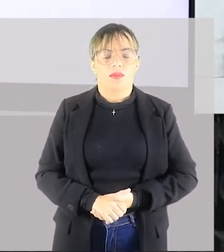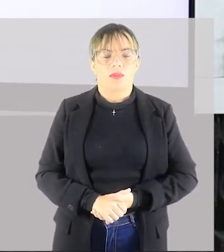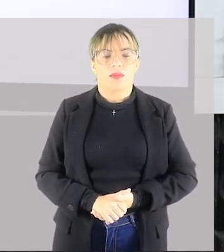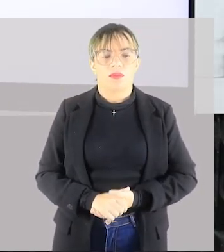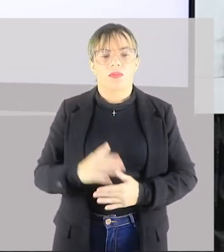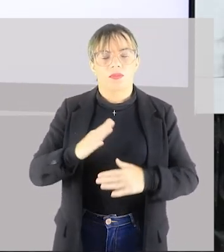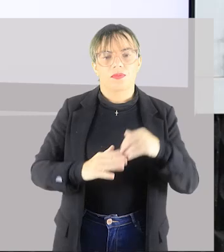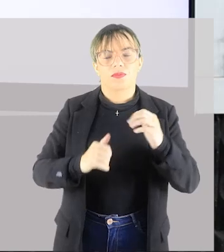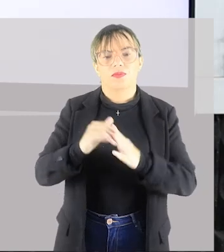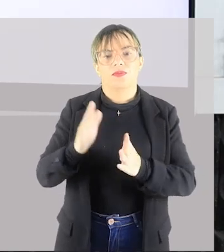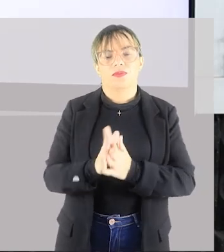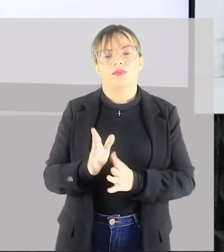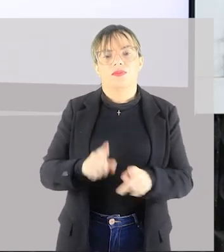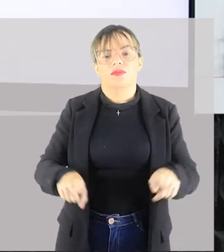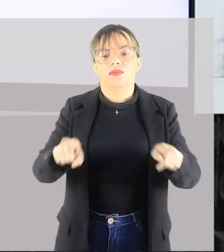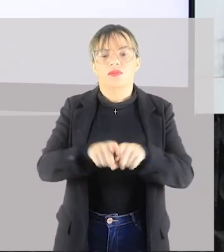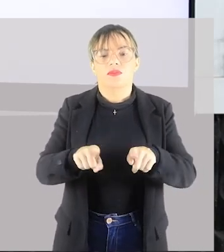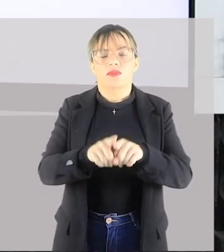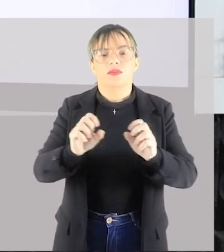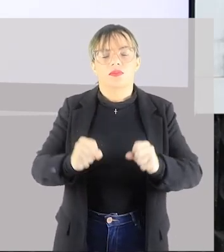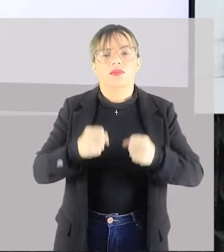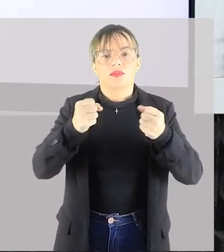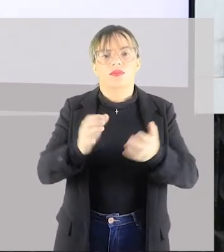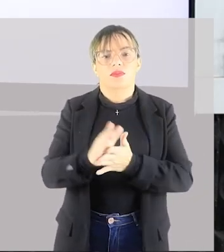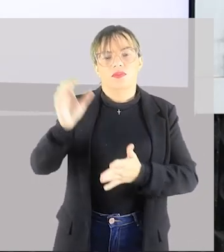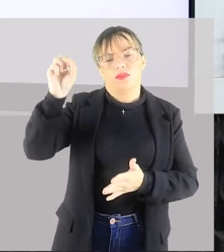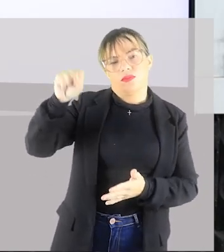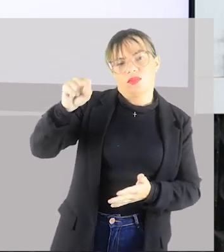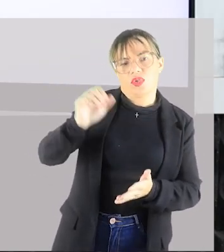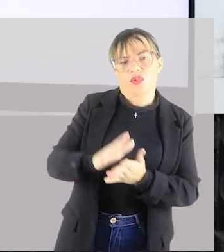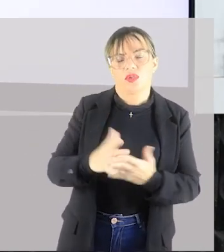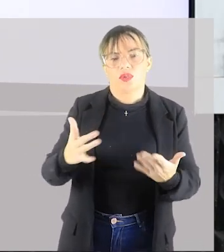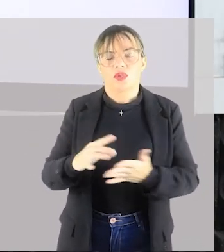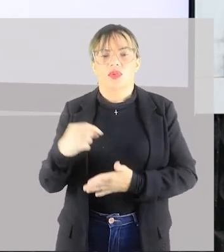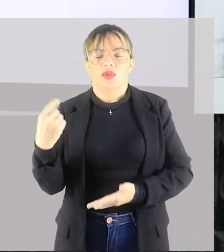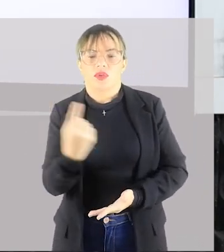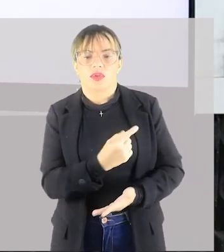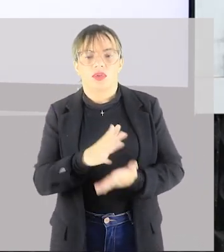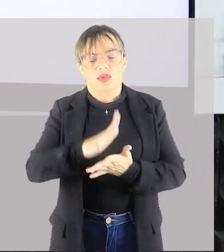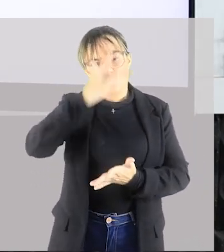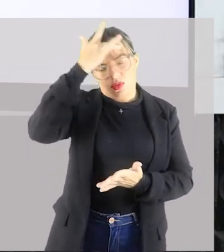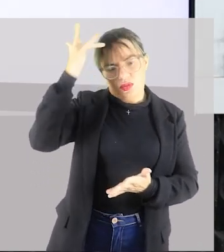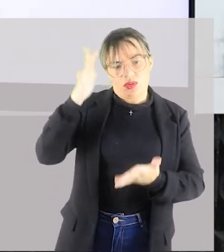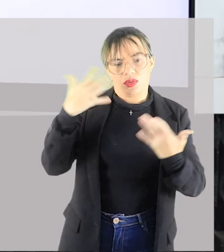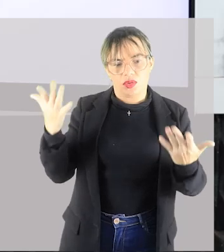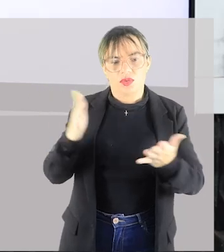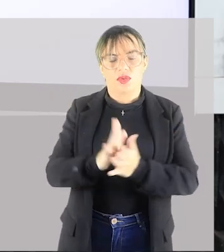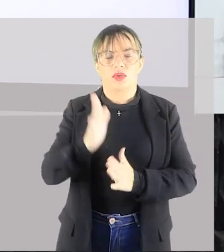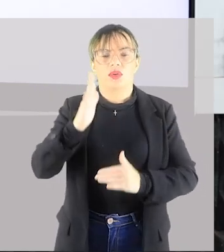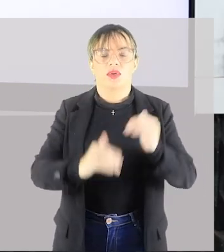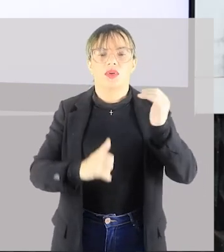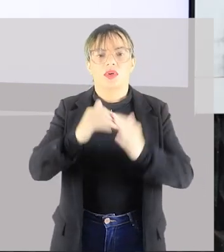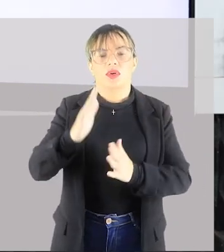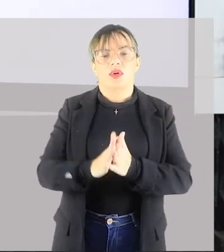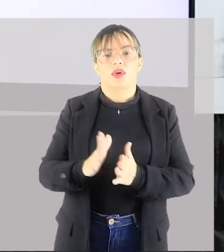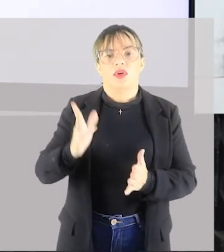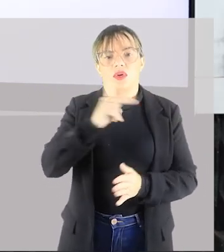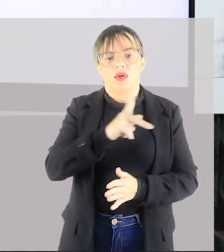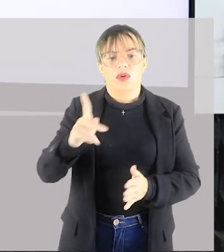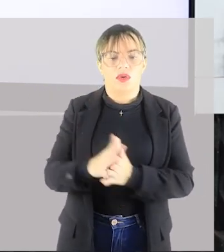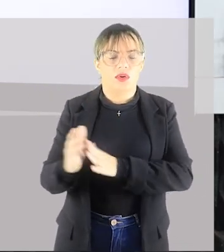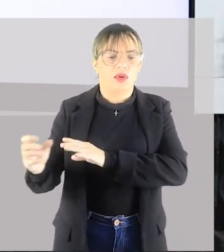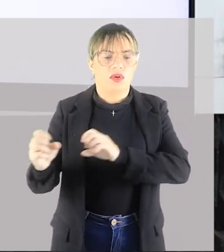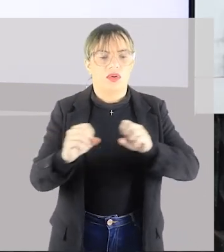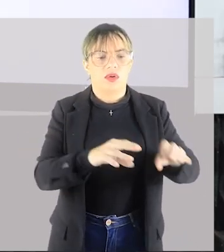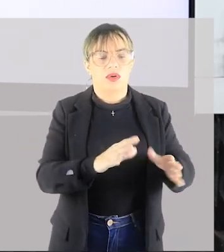Profissão também pode ser uma profissão. Nós temos os dançarinos, nós temos os professores de dança, todos eles são